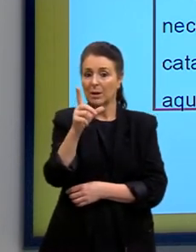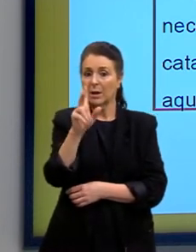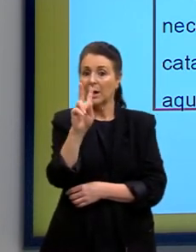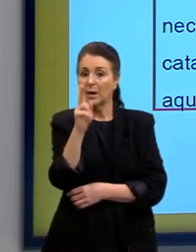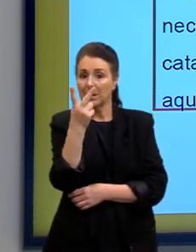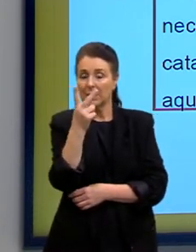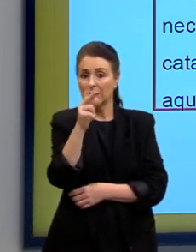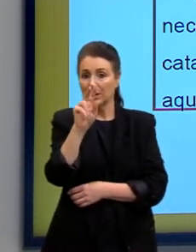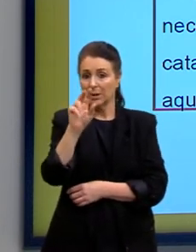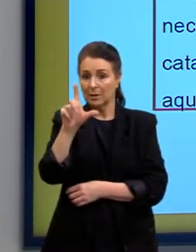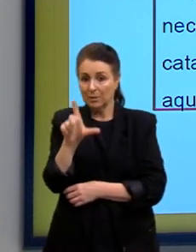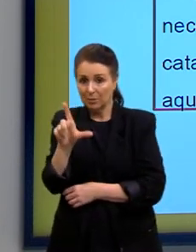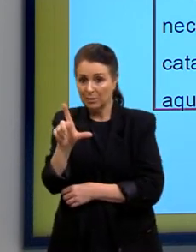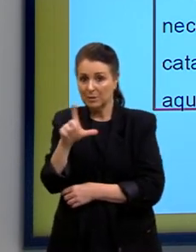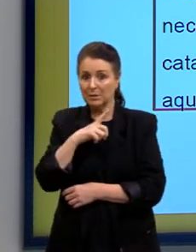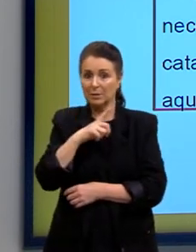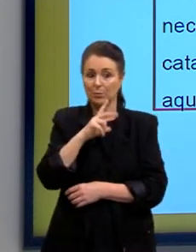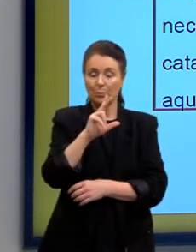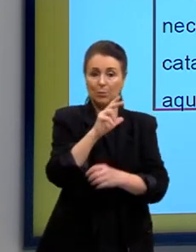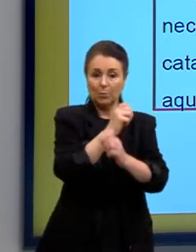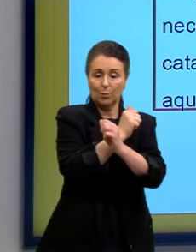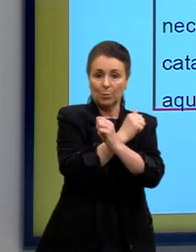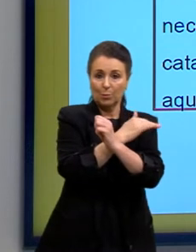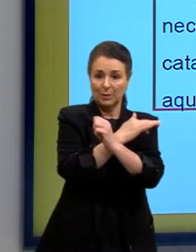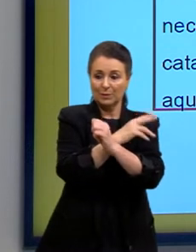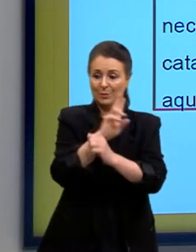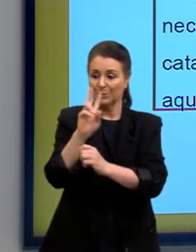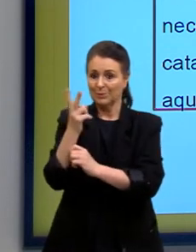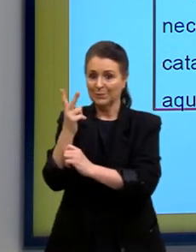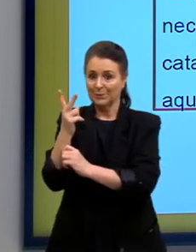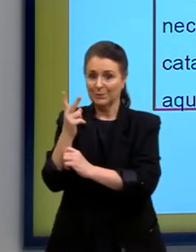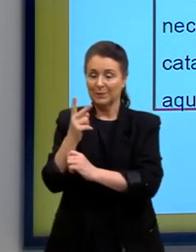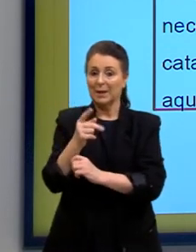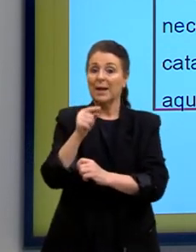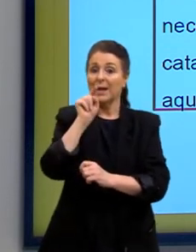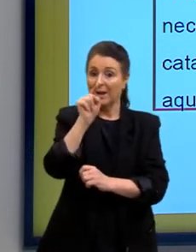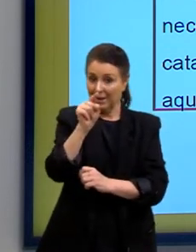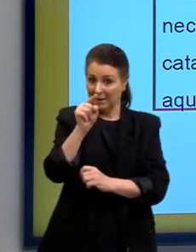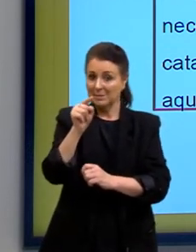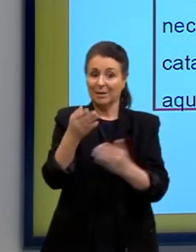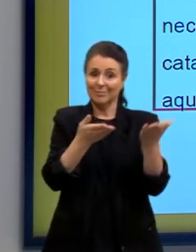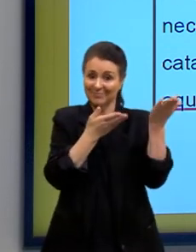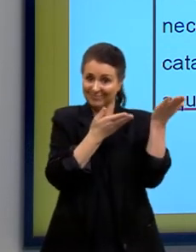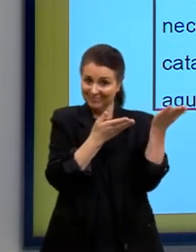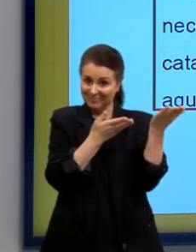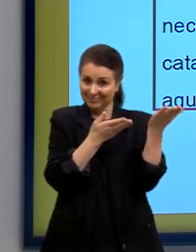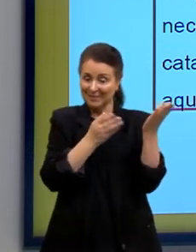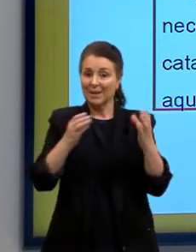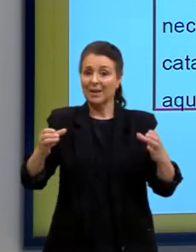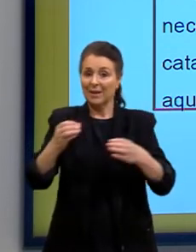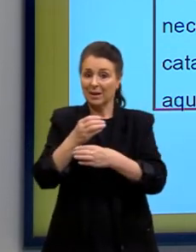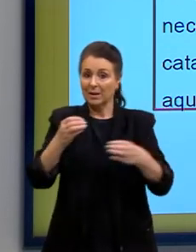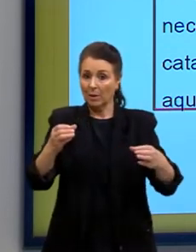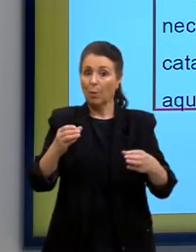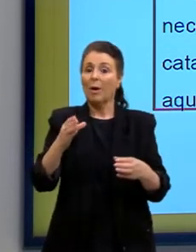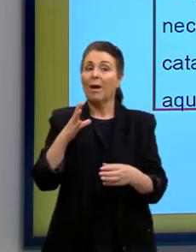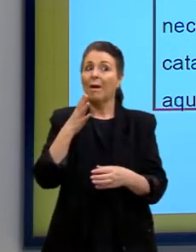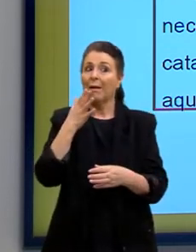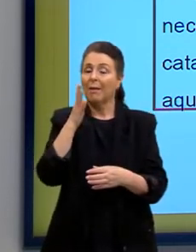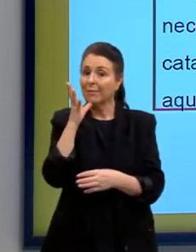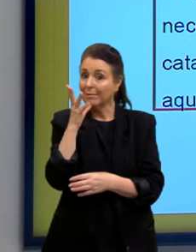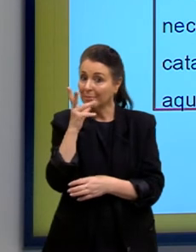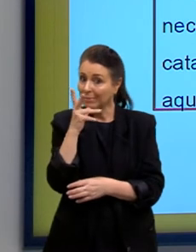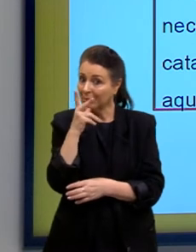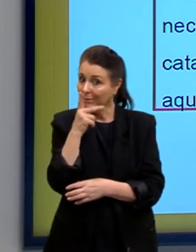proveniente do álcool e o hidrogênio do ácido a esterificação é uma reação lenta então é necessário